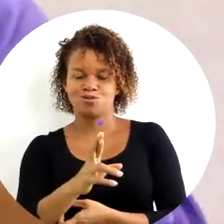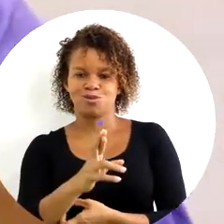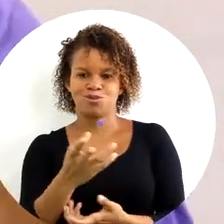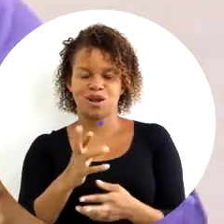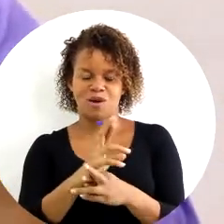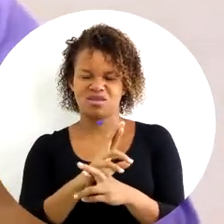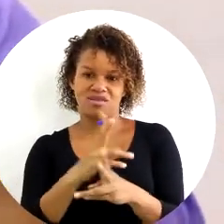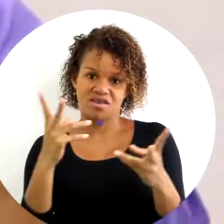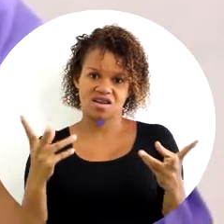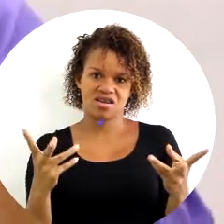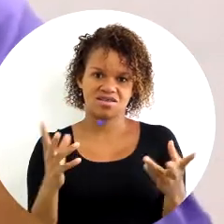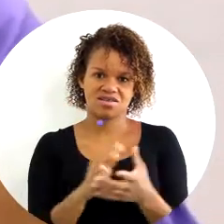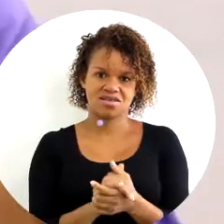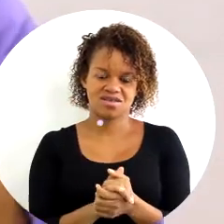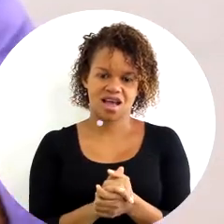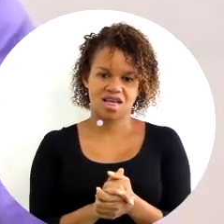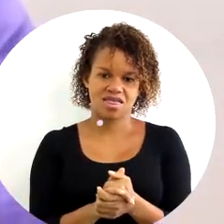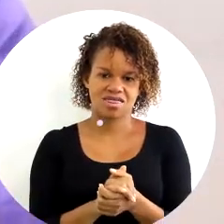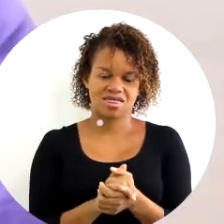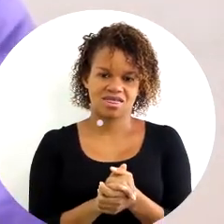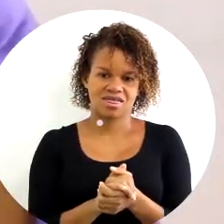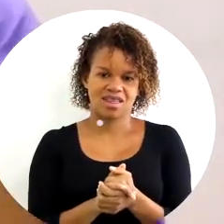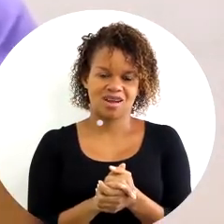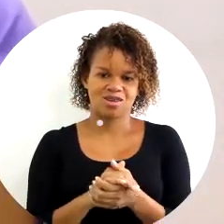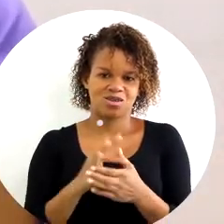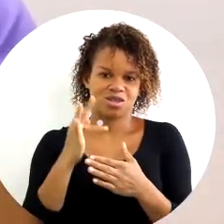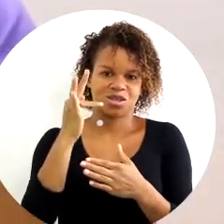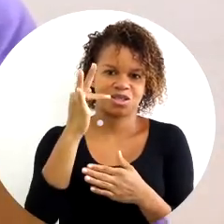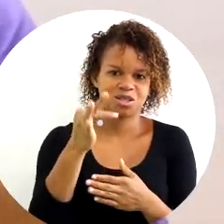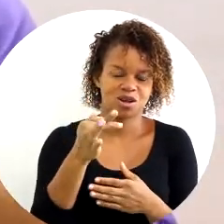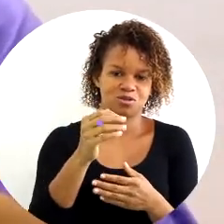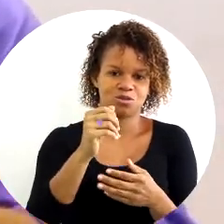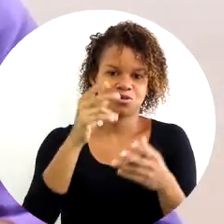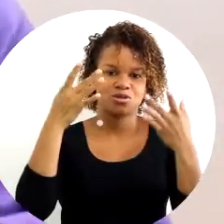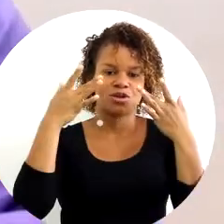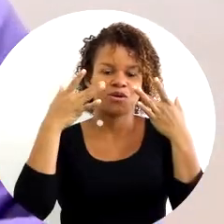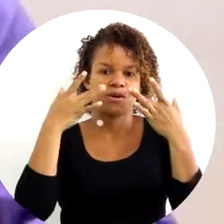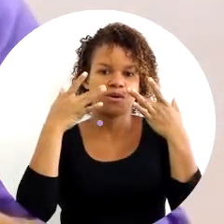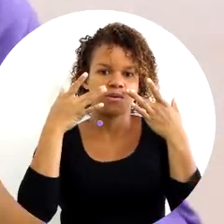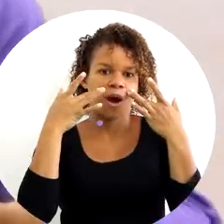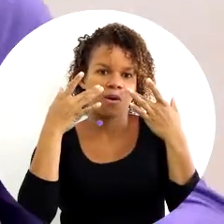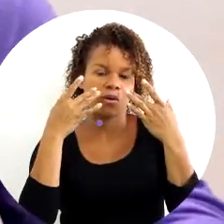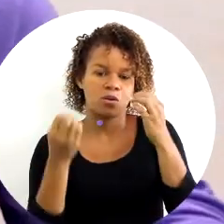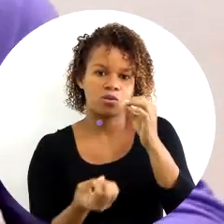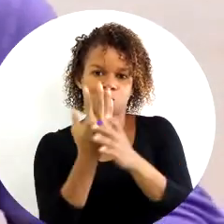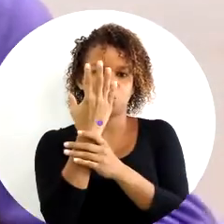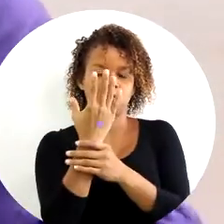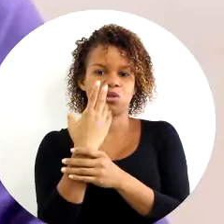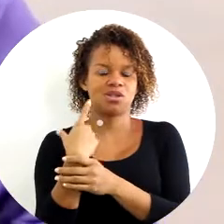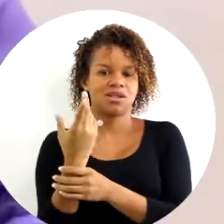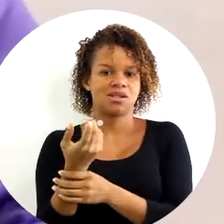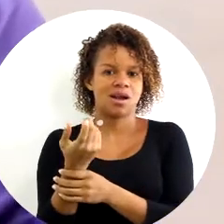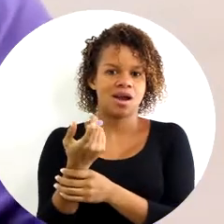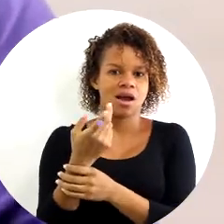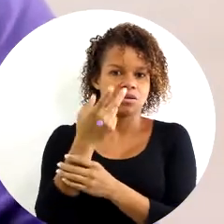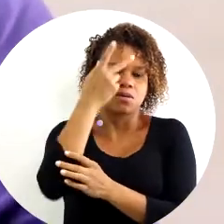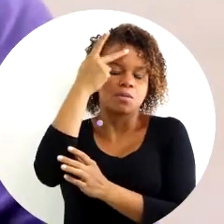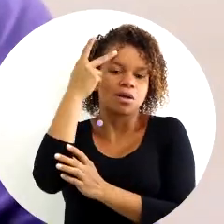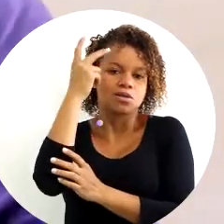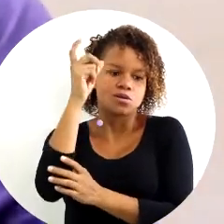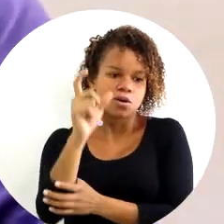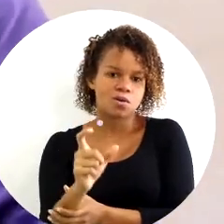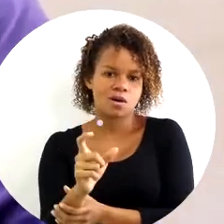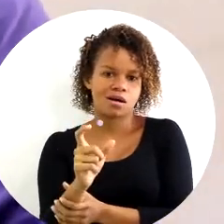dessa diferença na geração do que os autores chamam de vantagem competitiva, se não as pessoas.